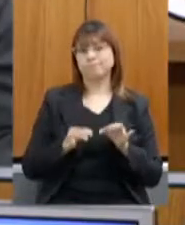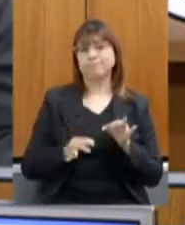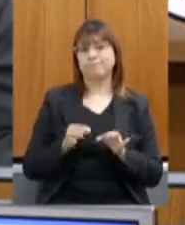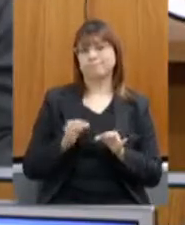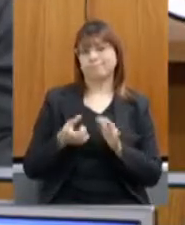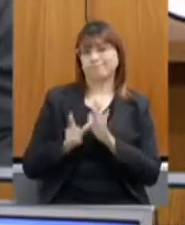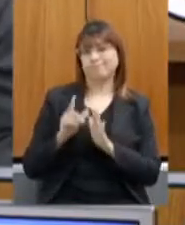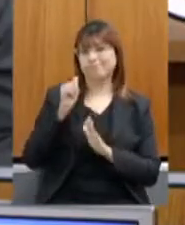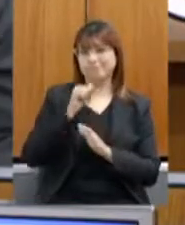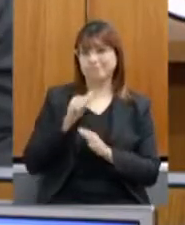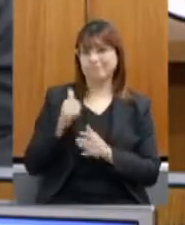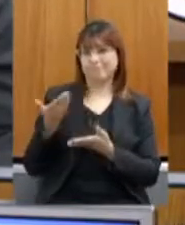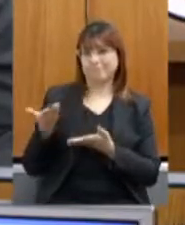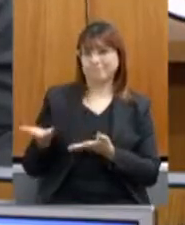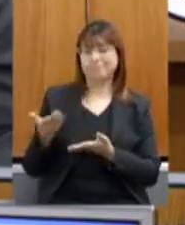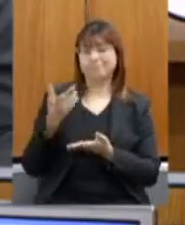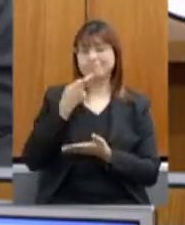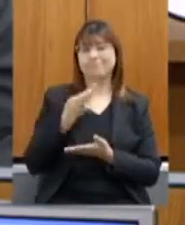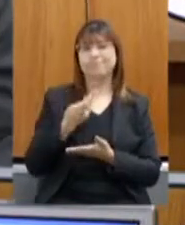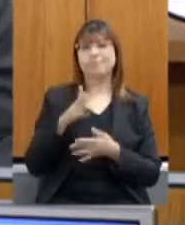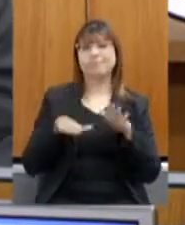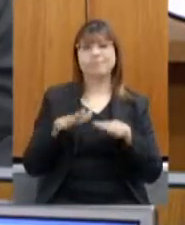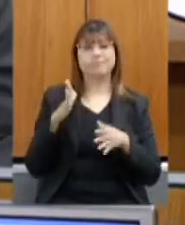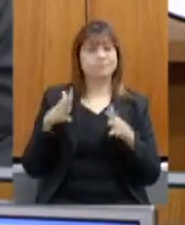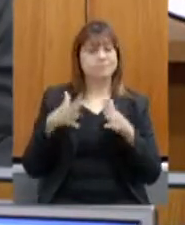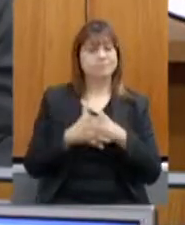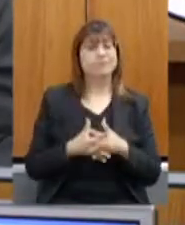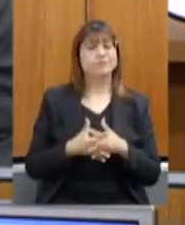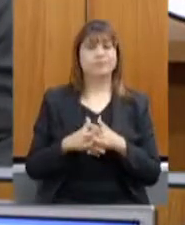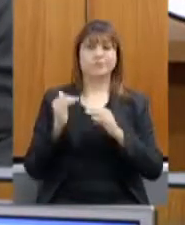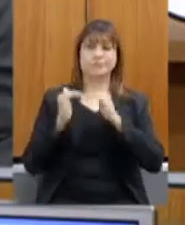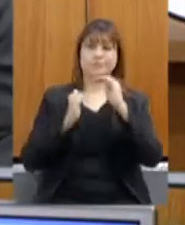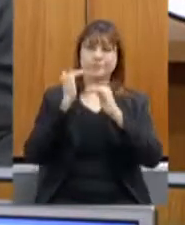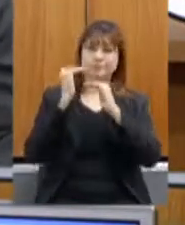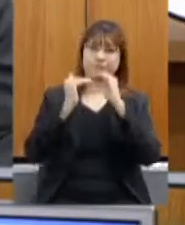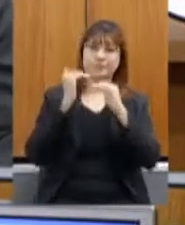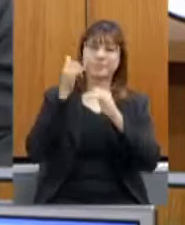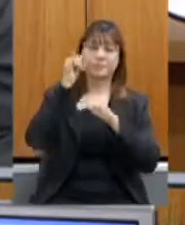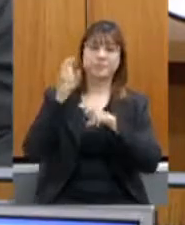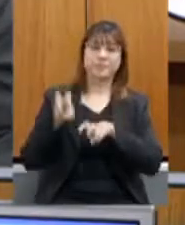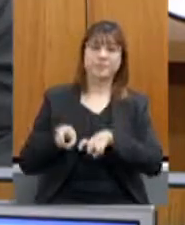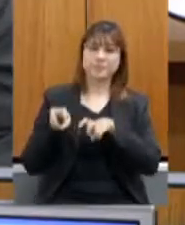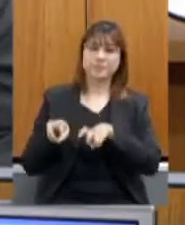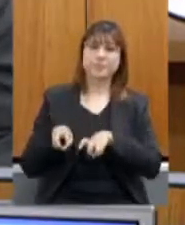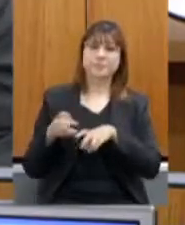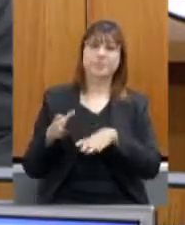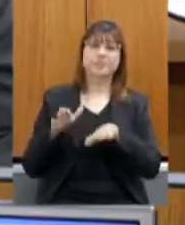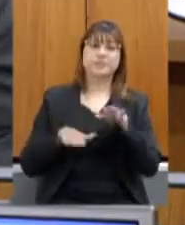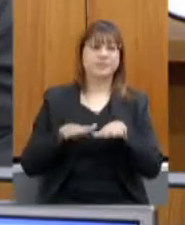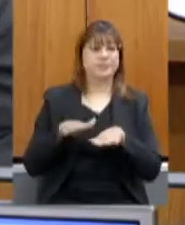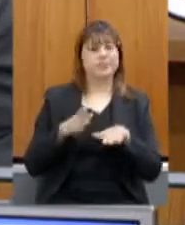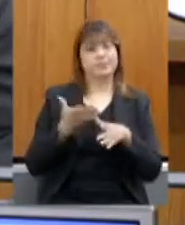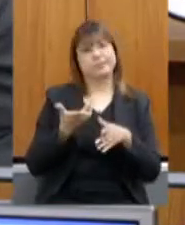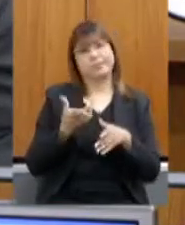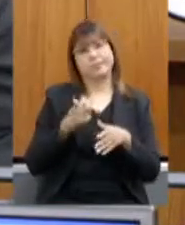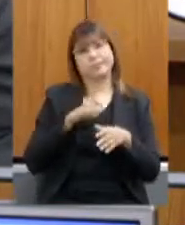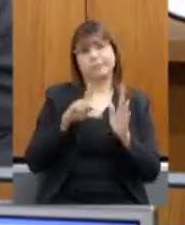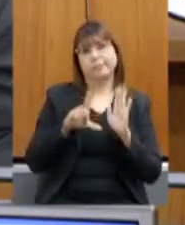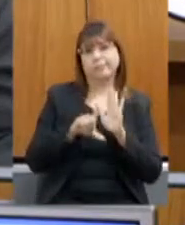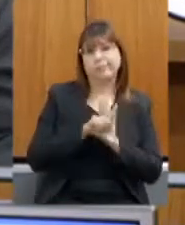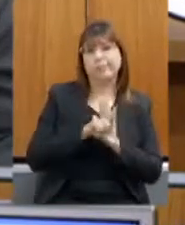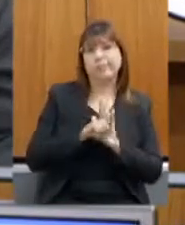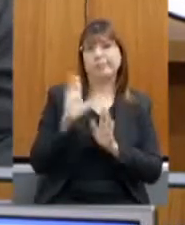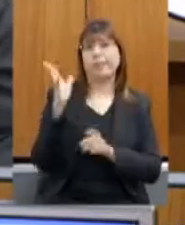o desenvolvimento do agronegócio seja com leis ambientais que precisam ser